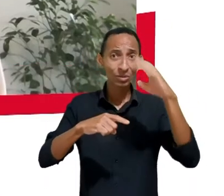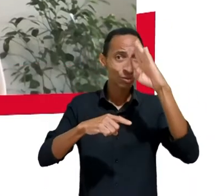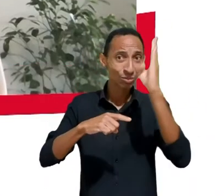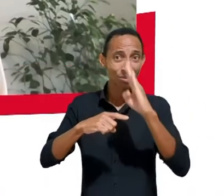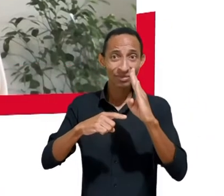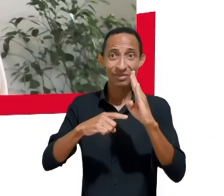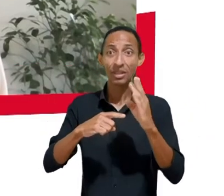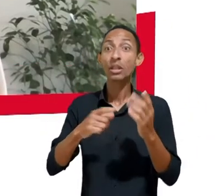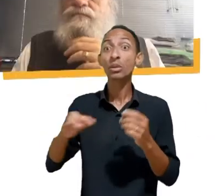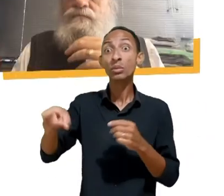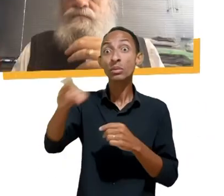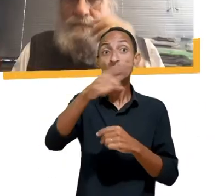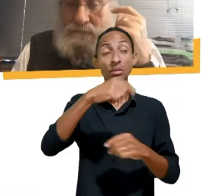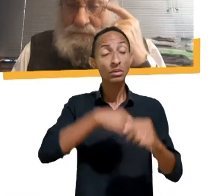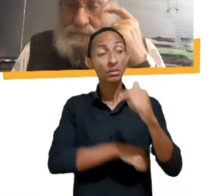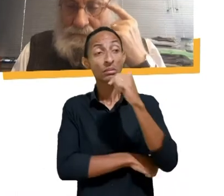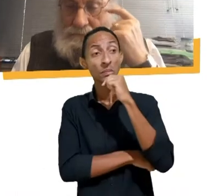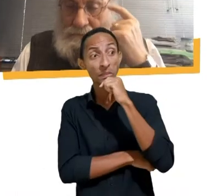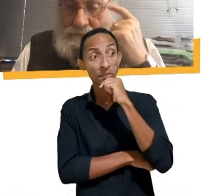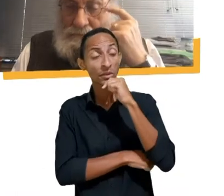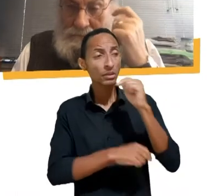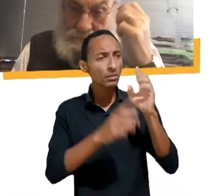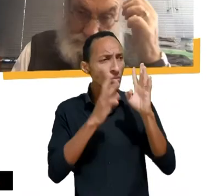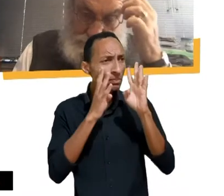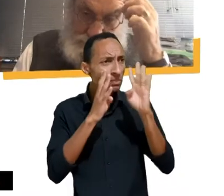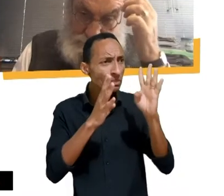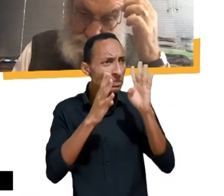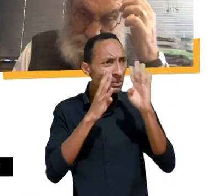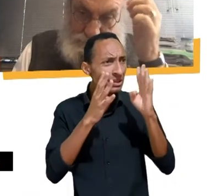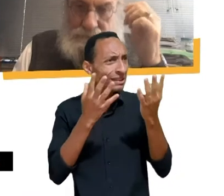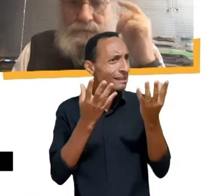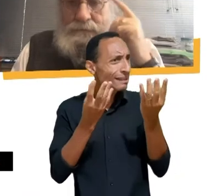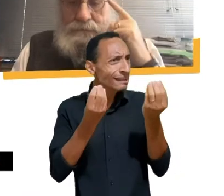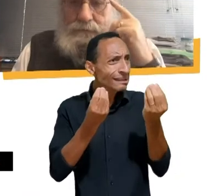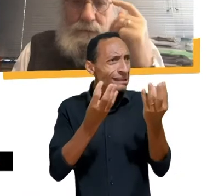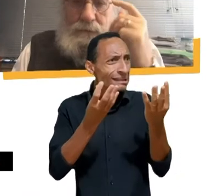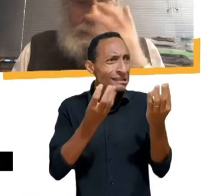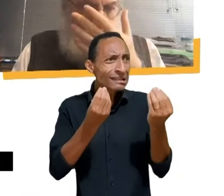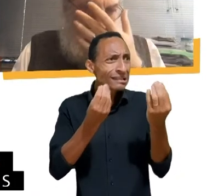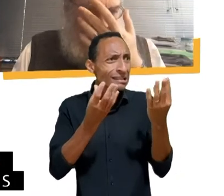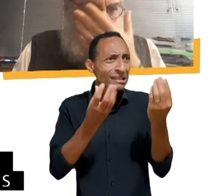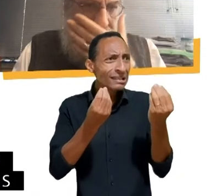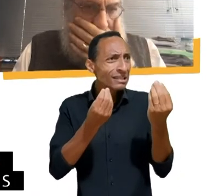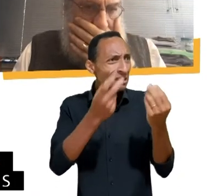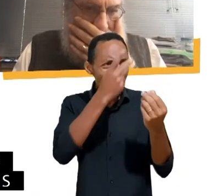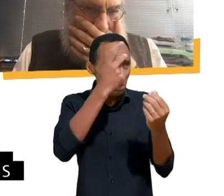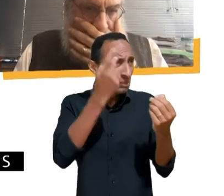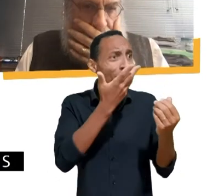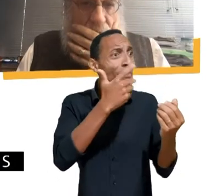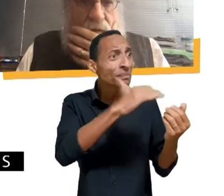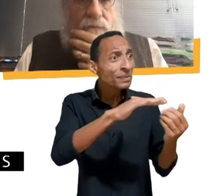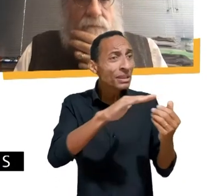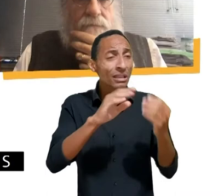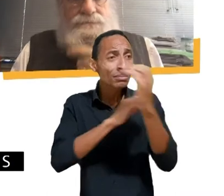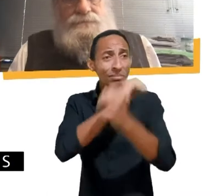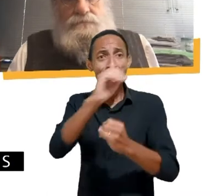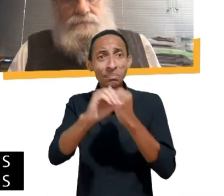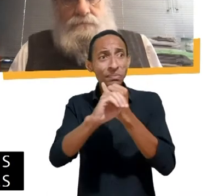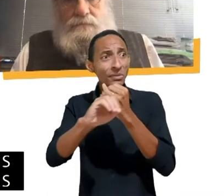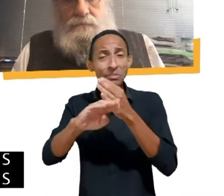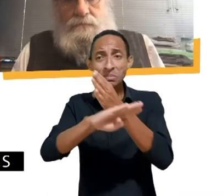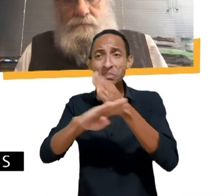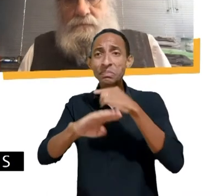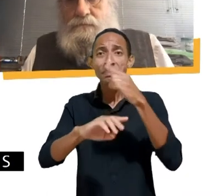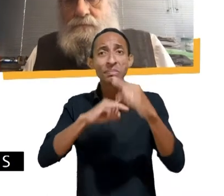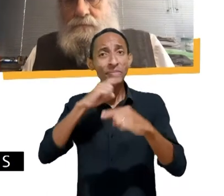bastante atenção para esses dados e fazer essas diferenças que são fundamentais. E para fechar essa primeira